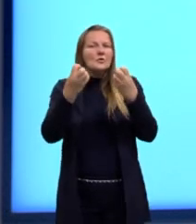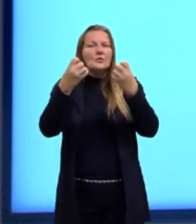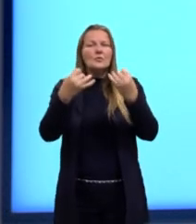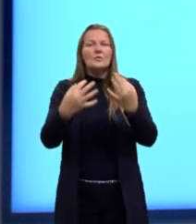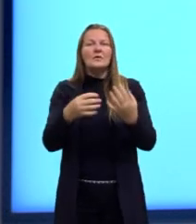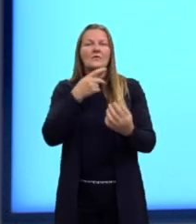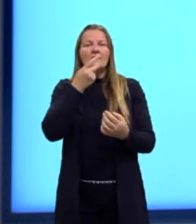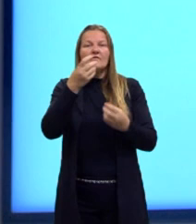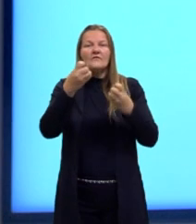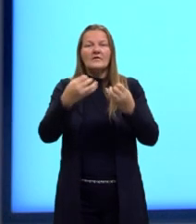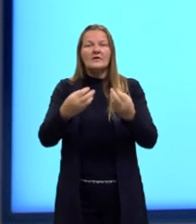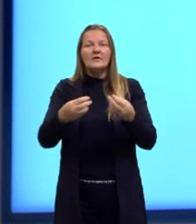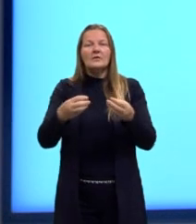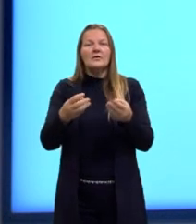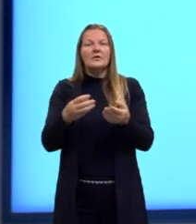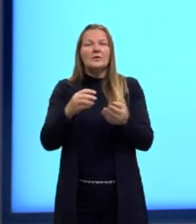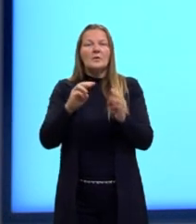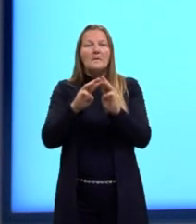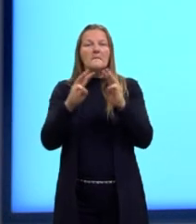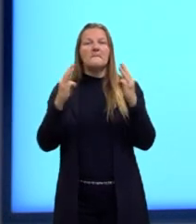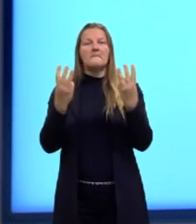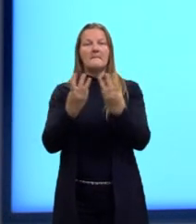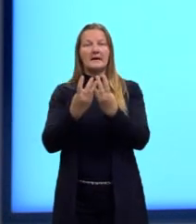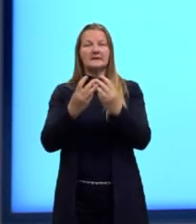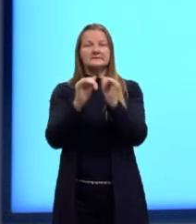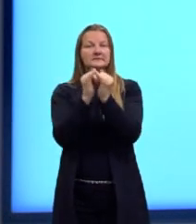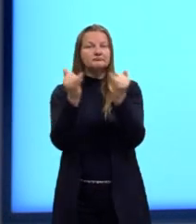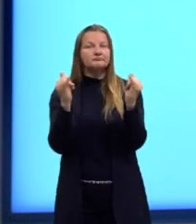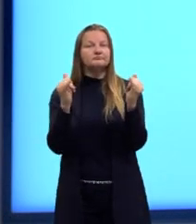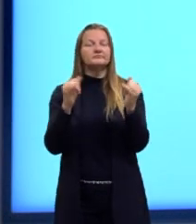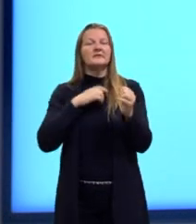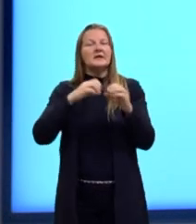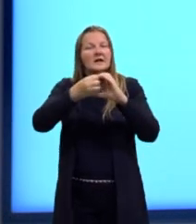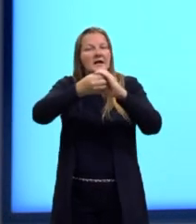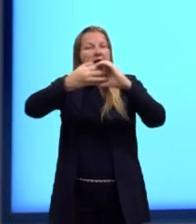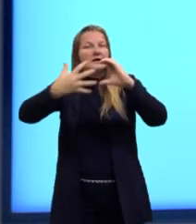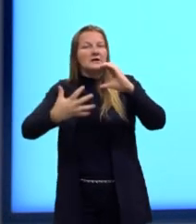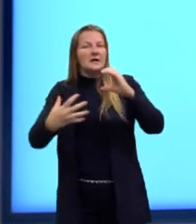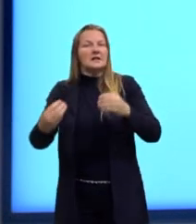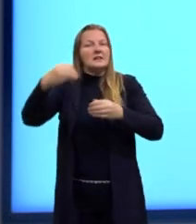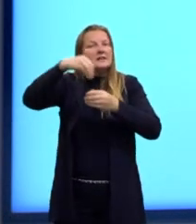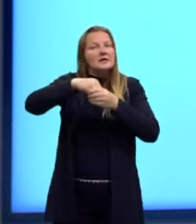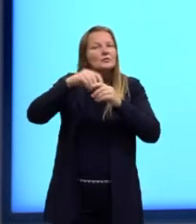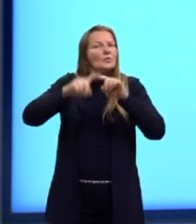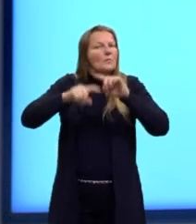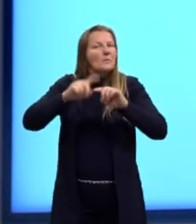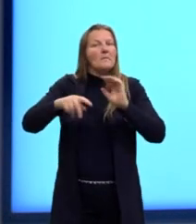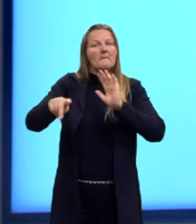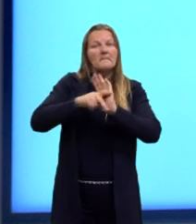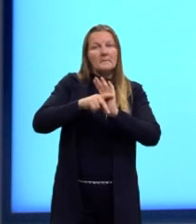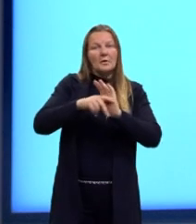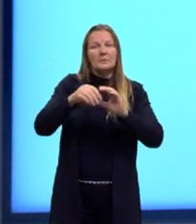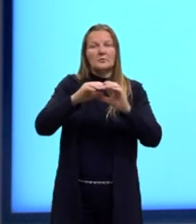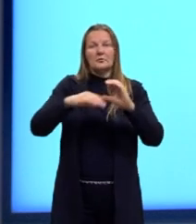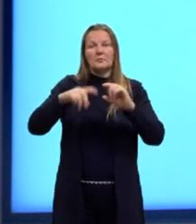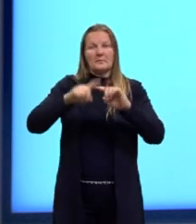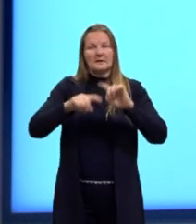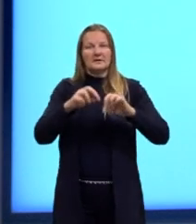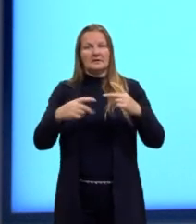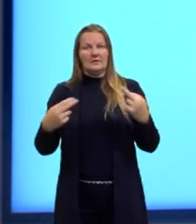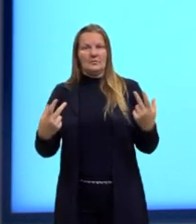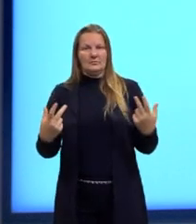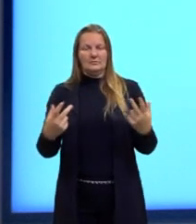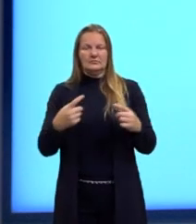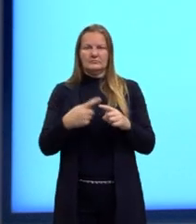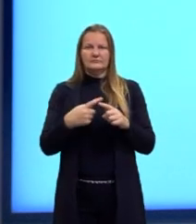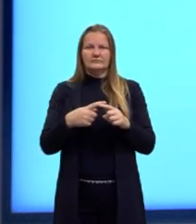a gente fala em massa, quando a gente fala em carga elétrica, ele é uma característica intrínseca, né? Então, propriedade daquele corpo, que ele pode